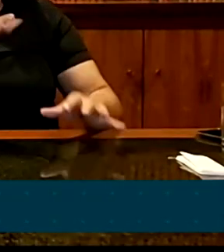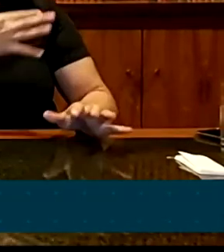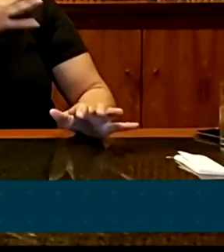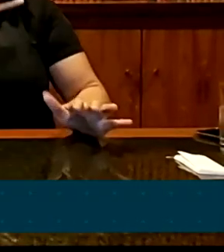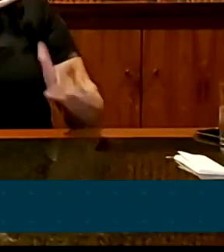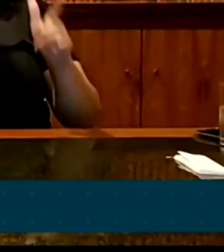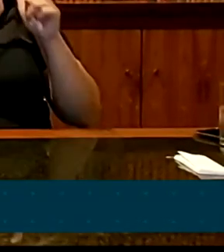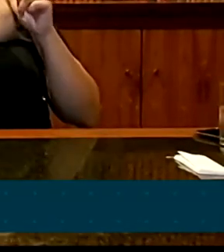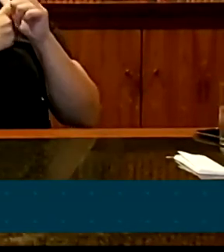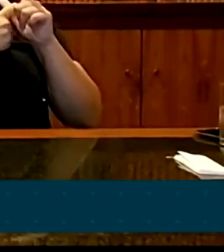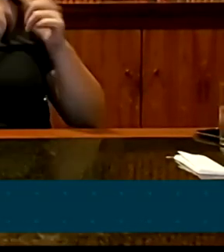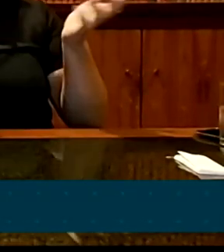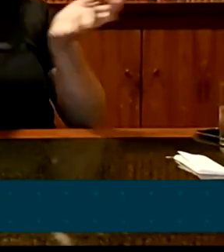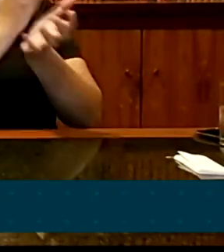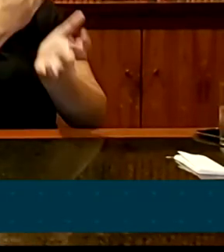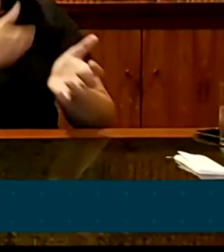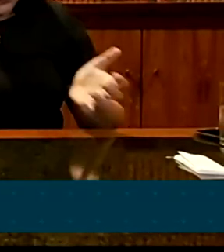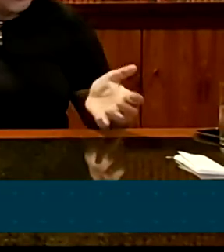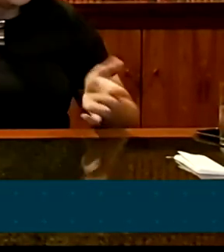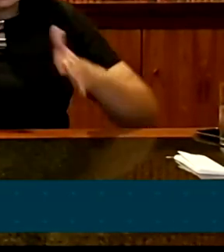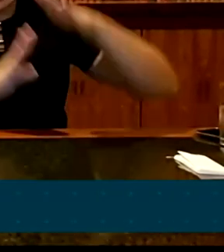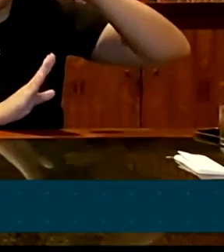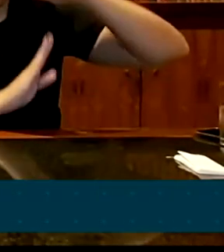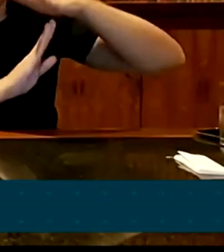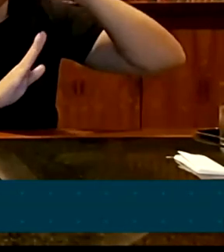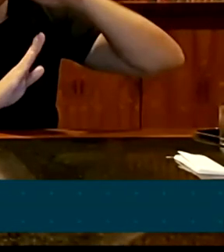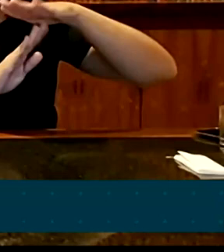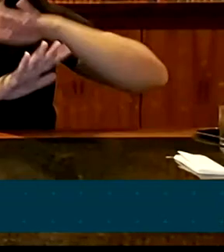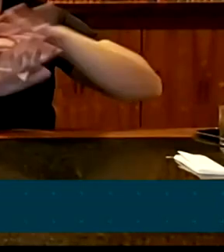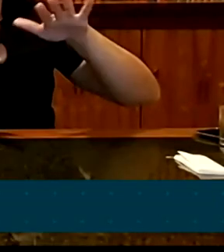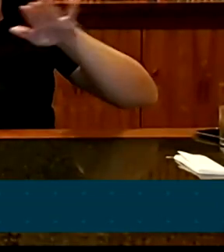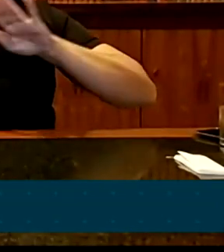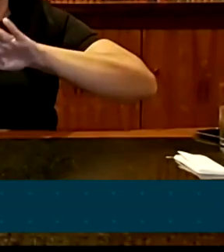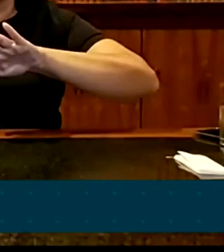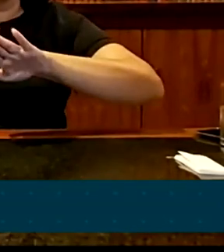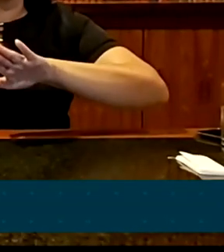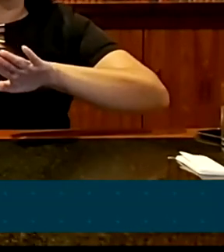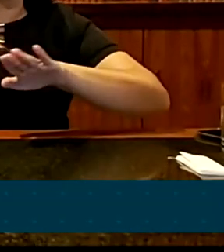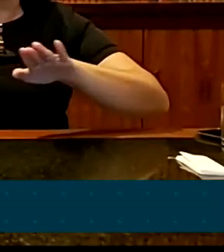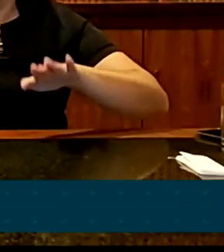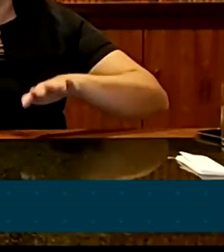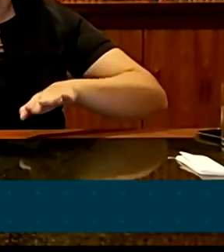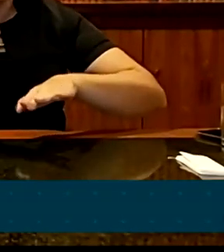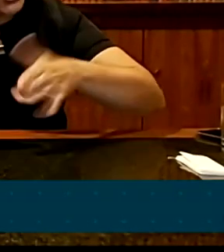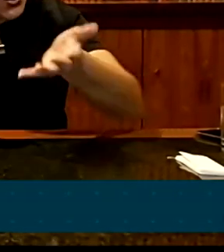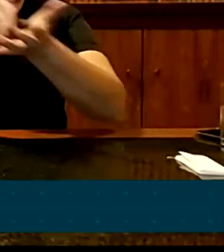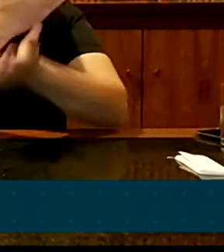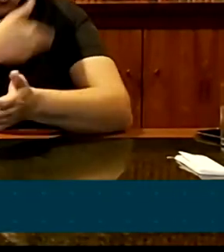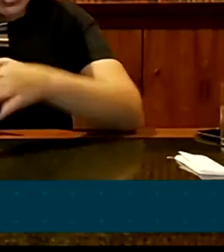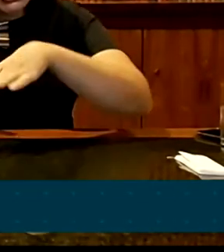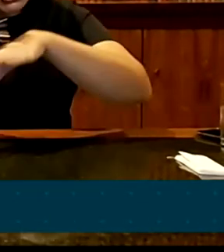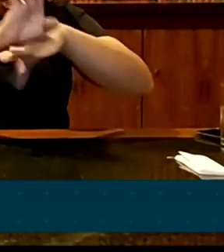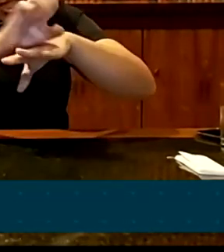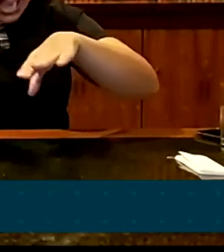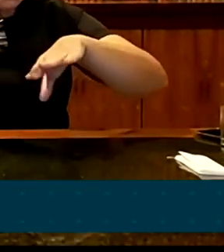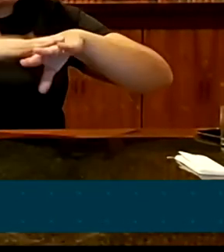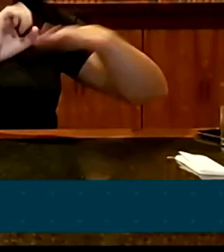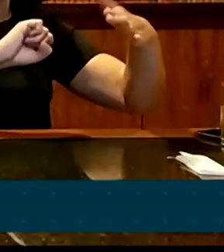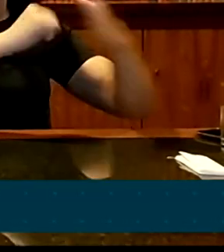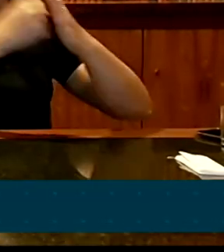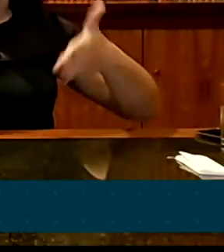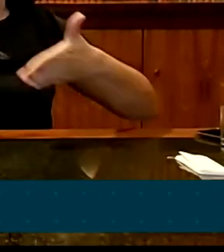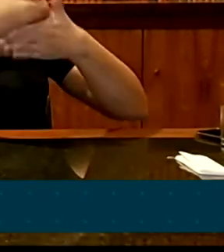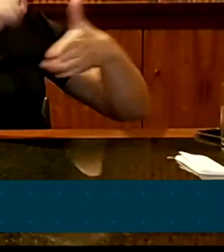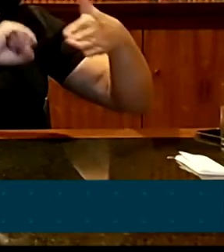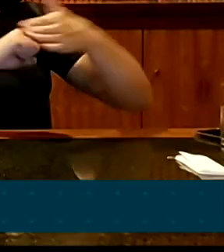Nós estamos no limite. E eu já falei no passado e repito aqui. O Estado que fecha o comércio tem que pagar o auxílio emergencial